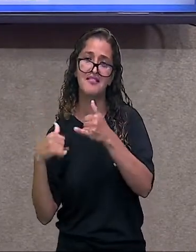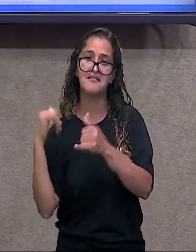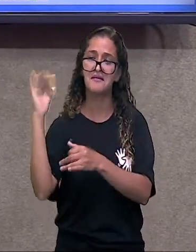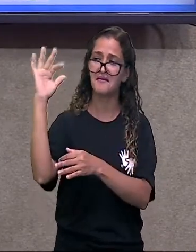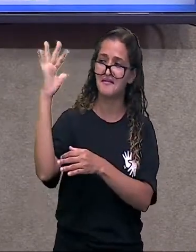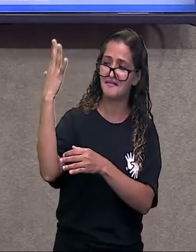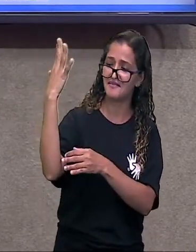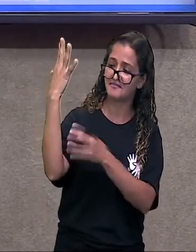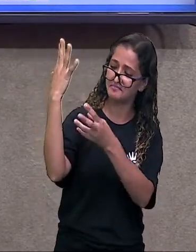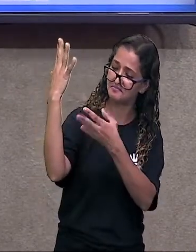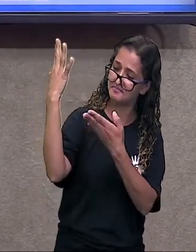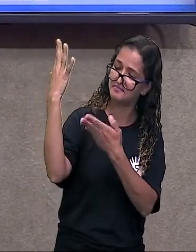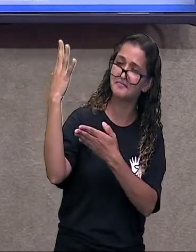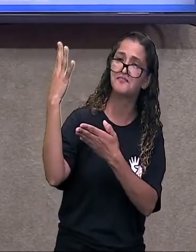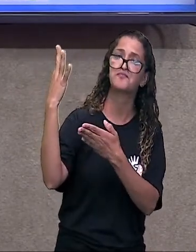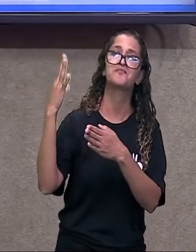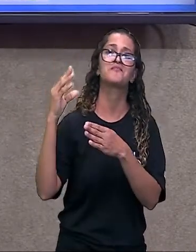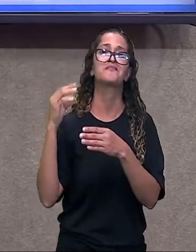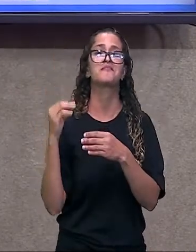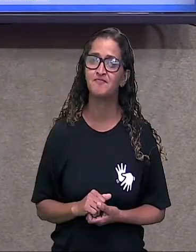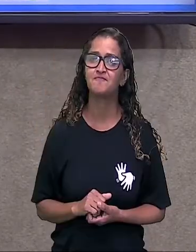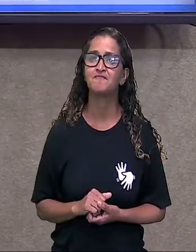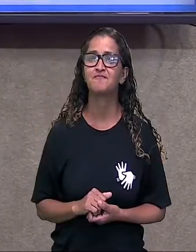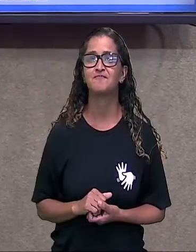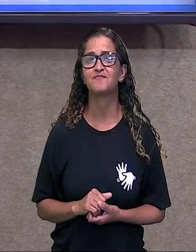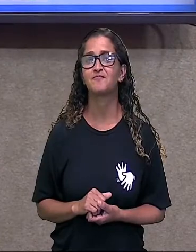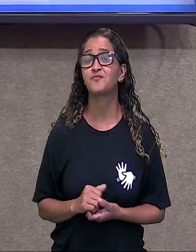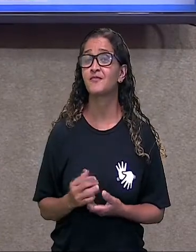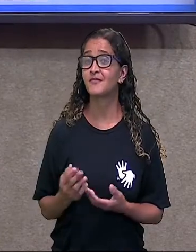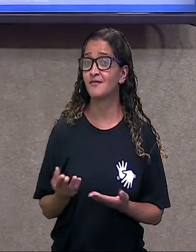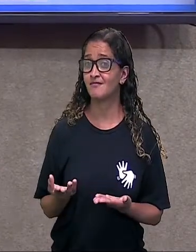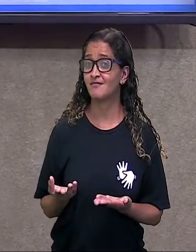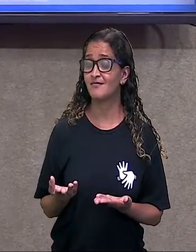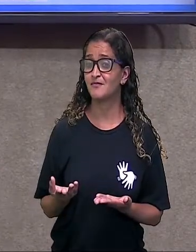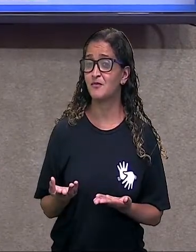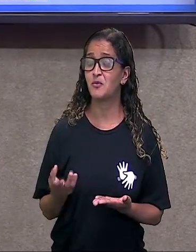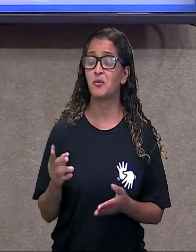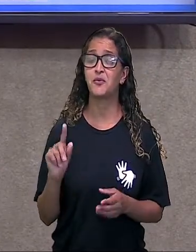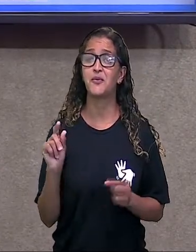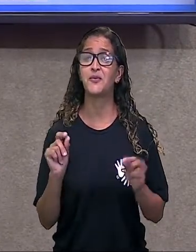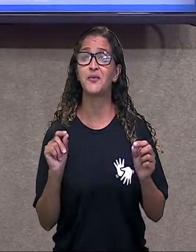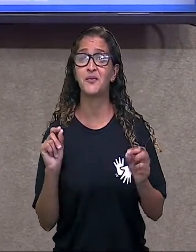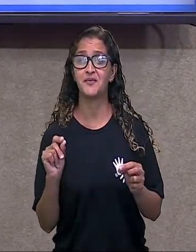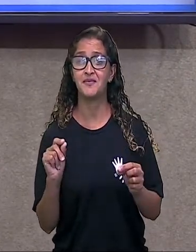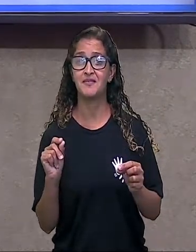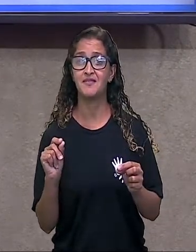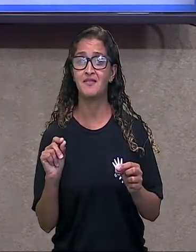plantinha só pra ver ela abrir e fechar. É reação a um movimento.